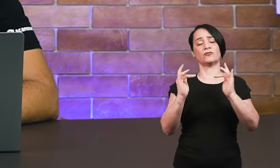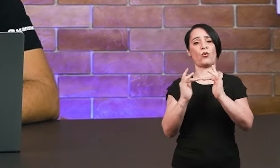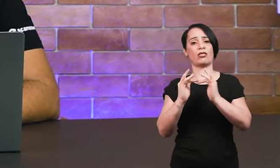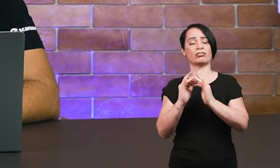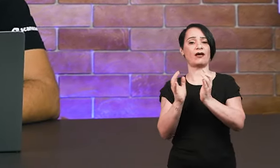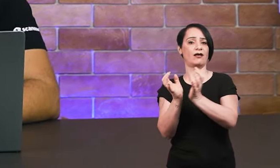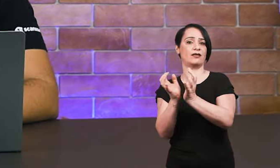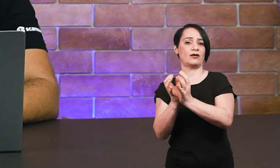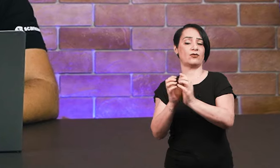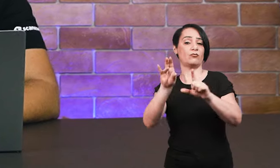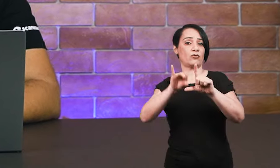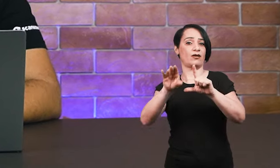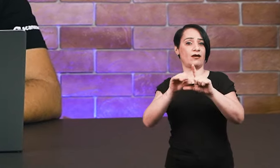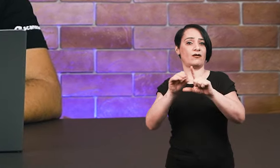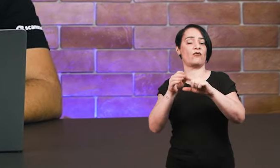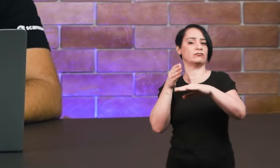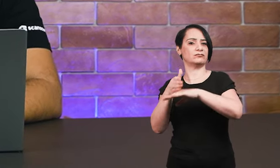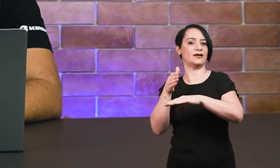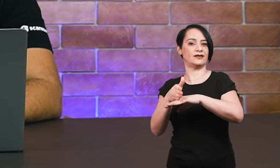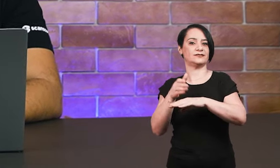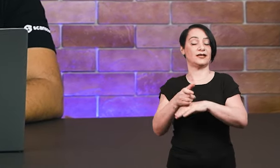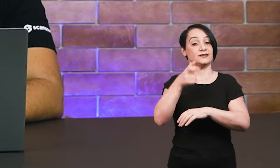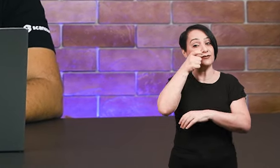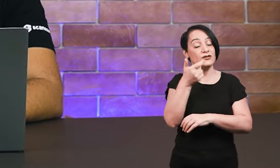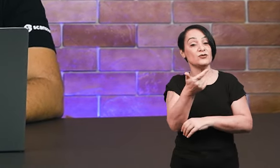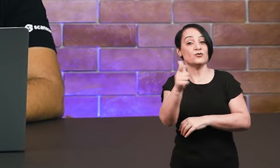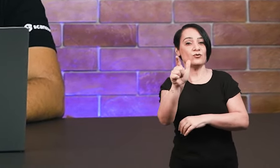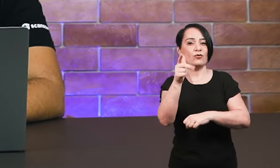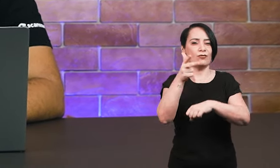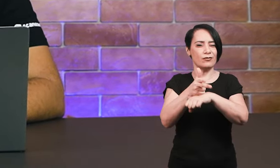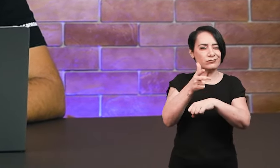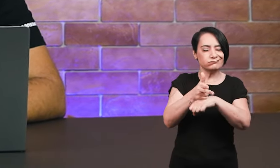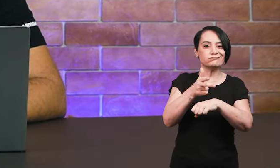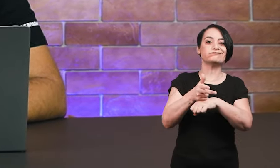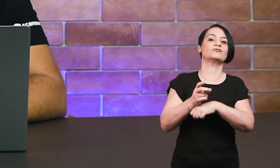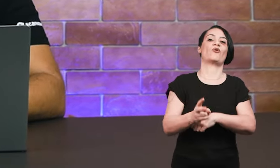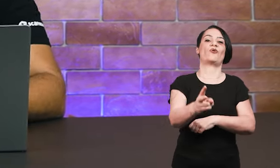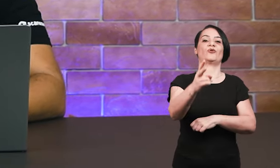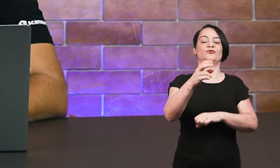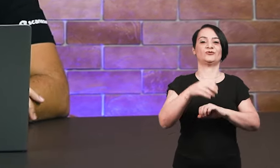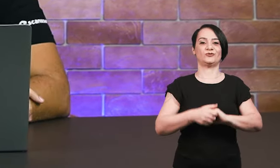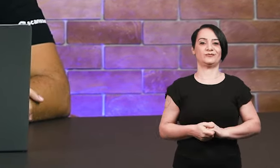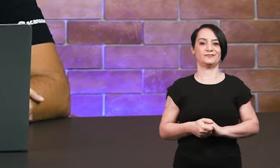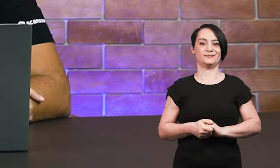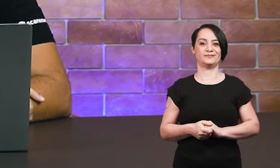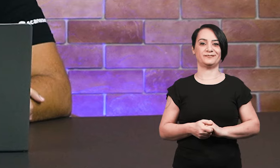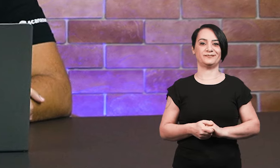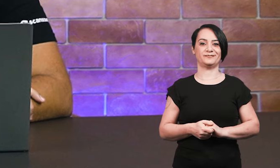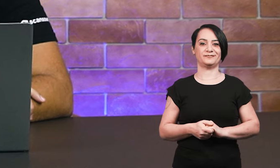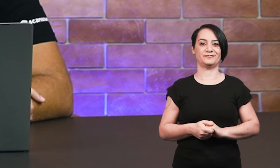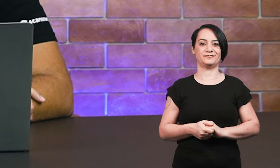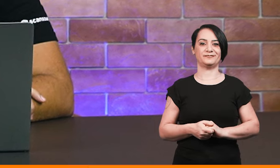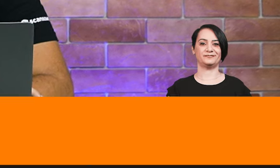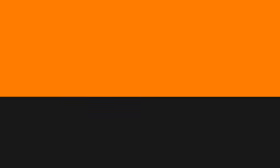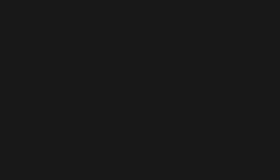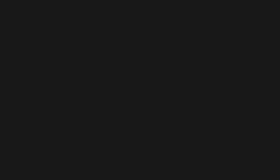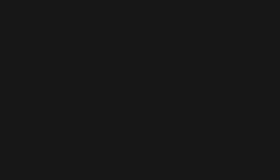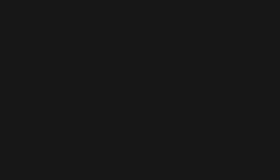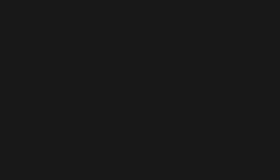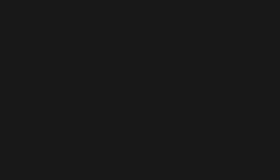entre em contato com o nosso time através do QR Code. E não deixe de assistir os nossos próximos vídeos sobre o Compilot aqui no Outbox.